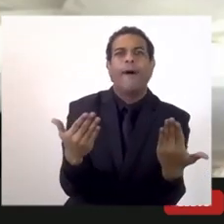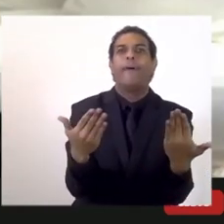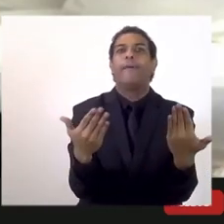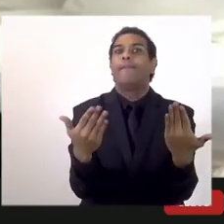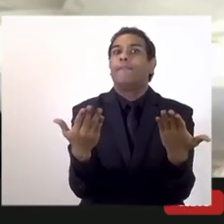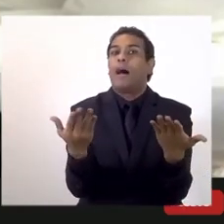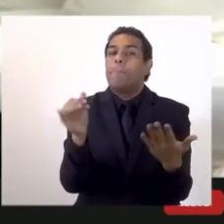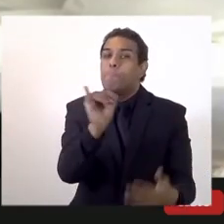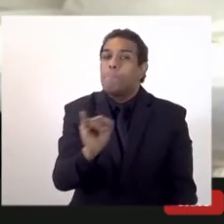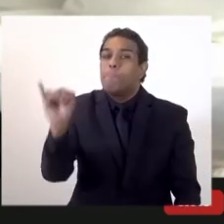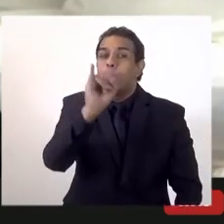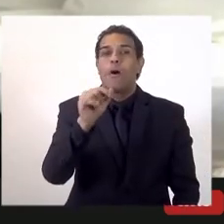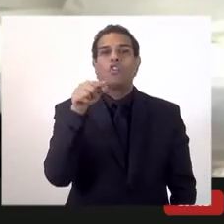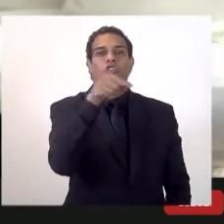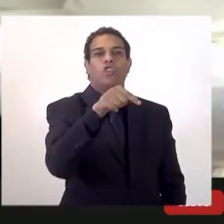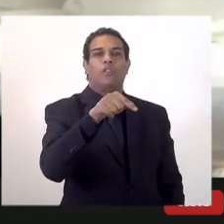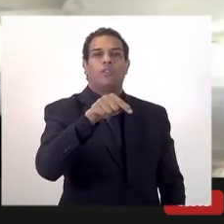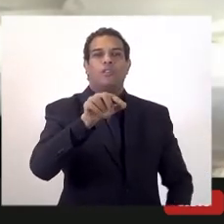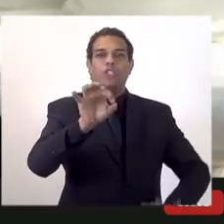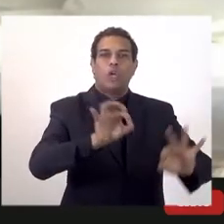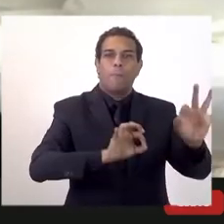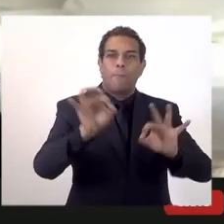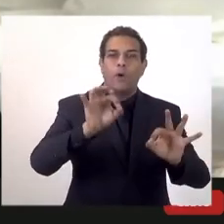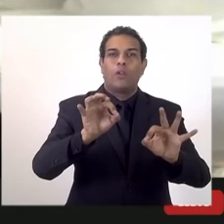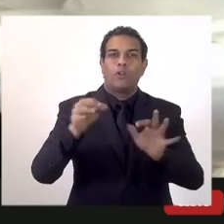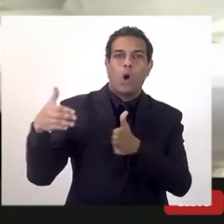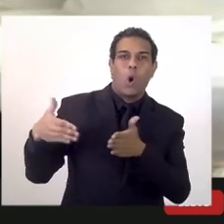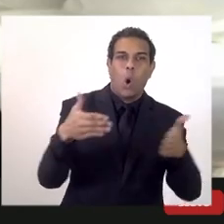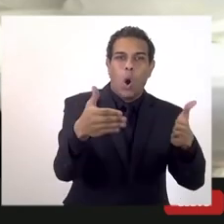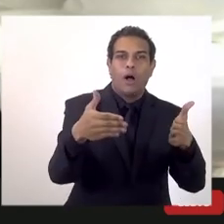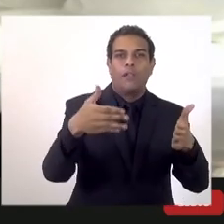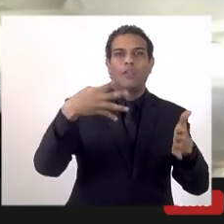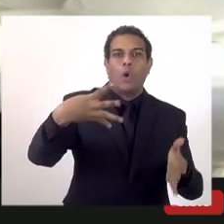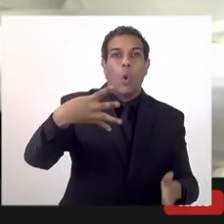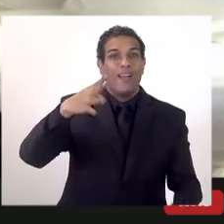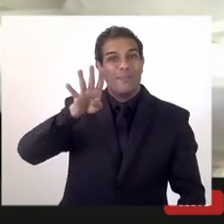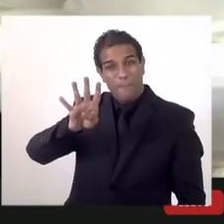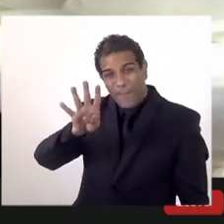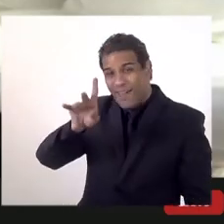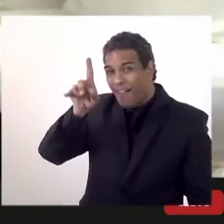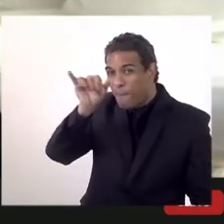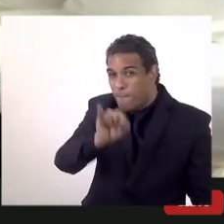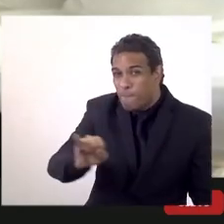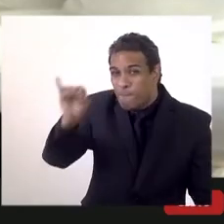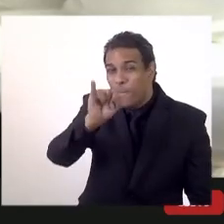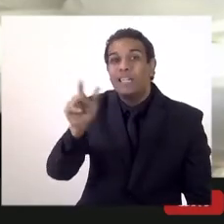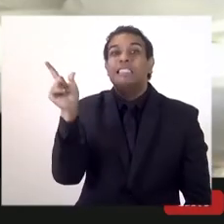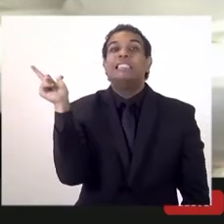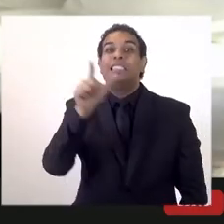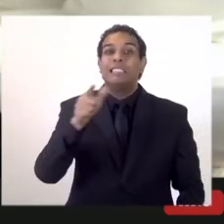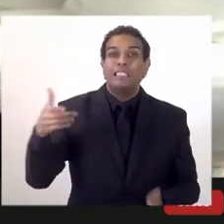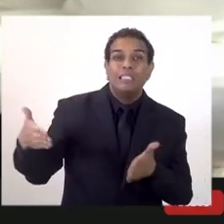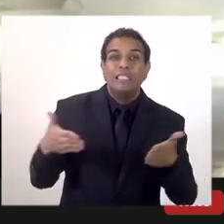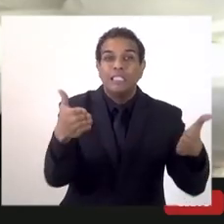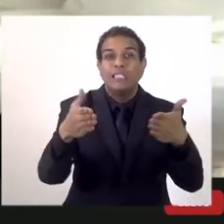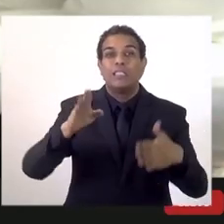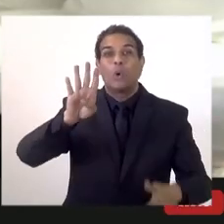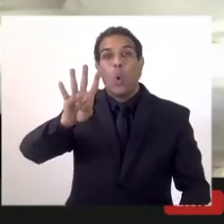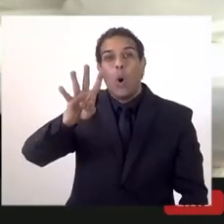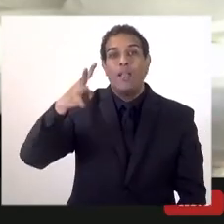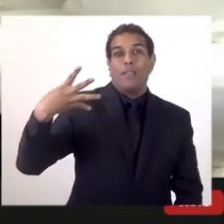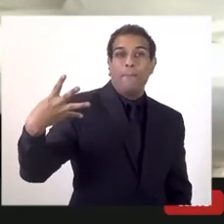suma importância esse projeto da Rota 4B realmente ela gera para nós uma